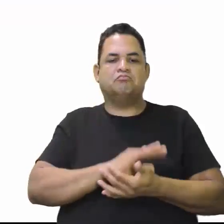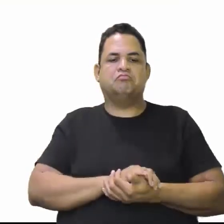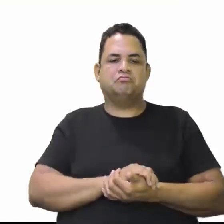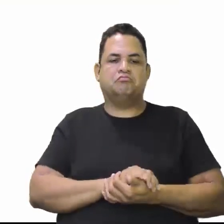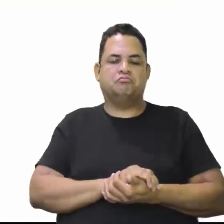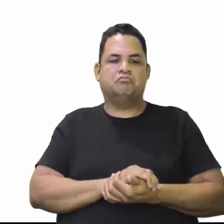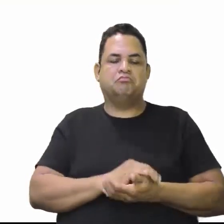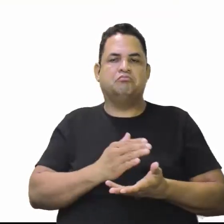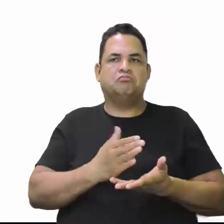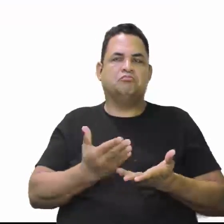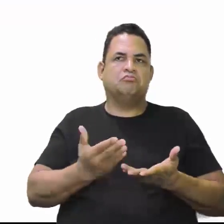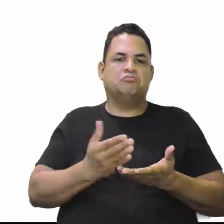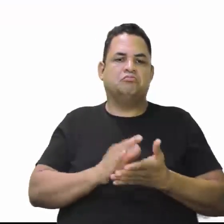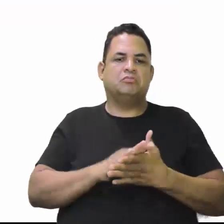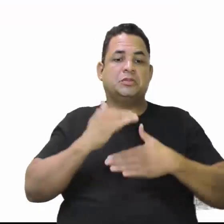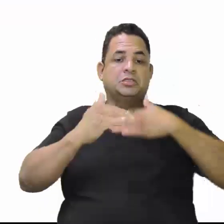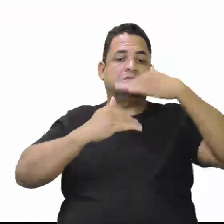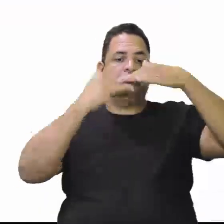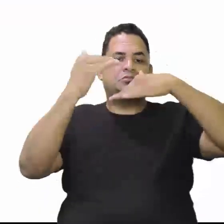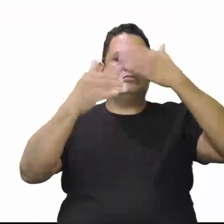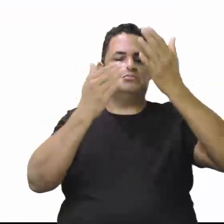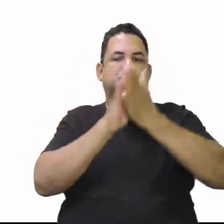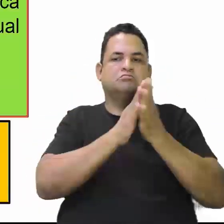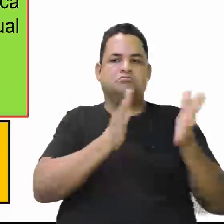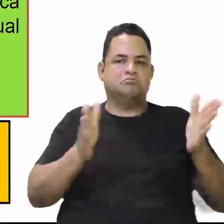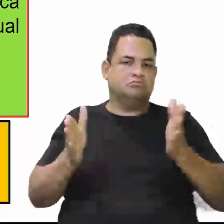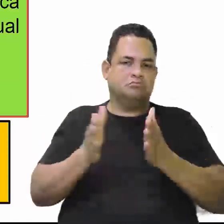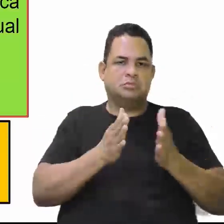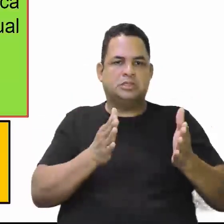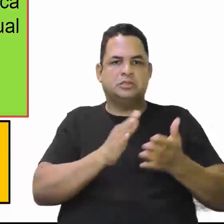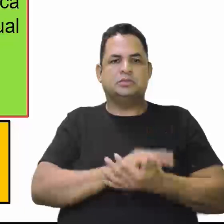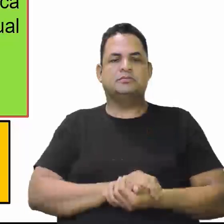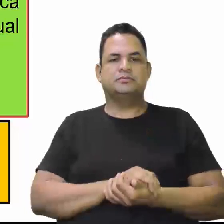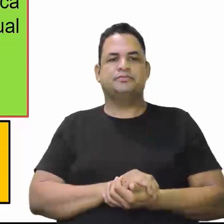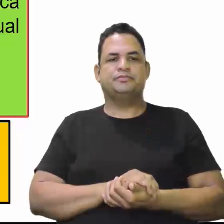desenvolvido daquele período.